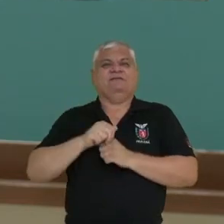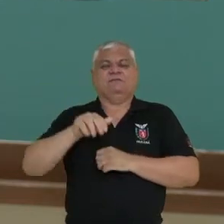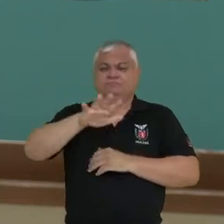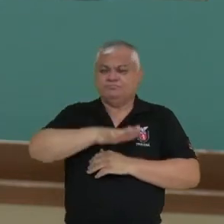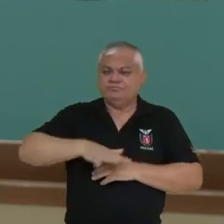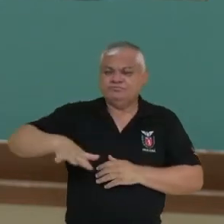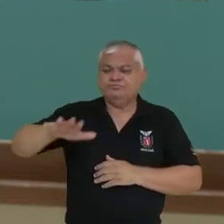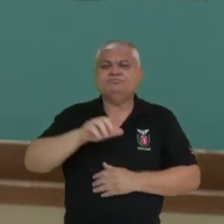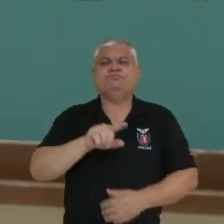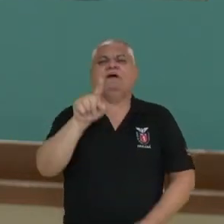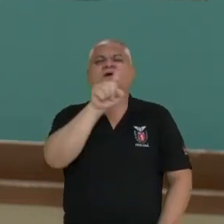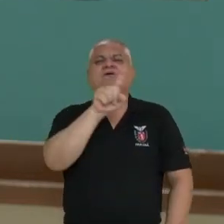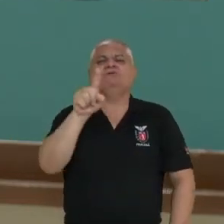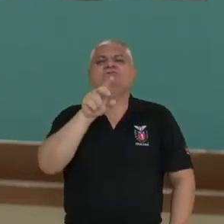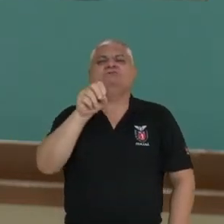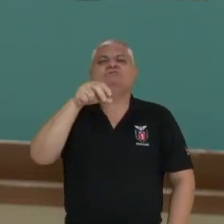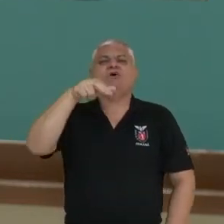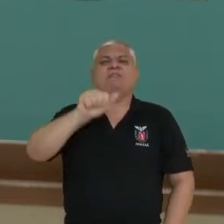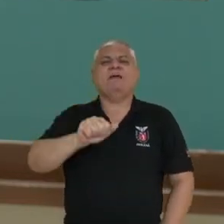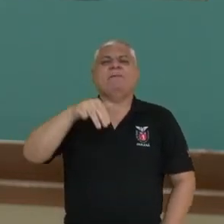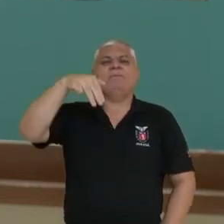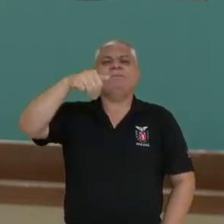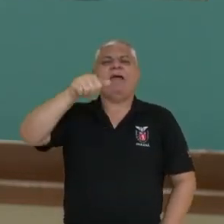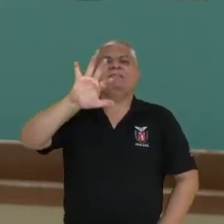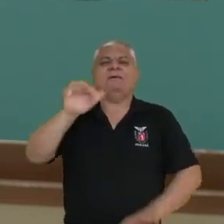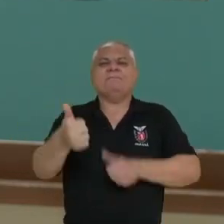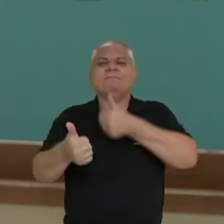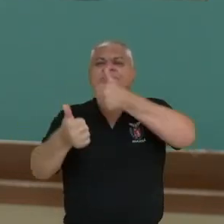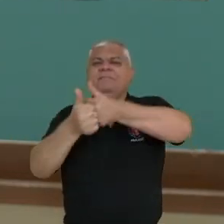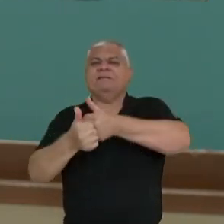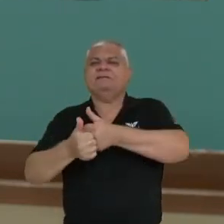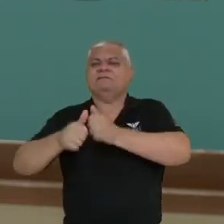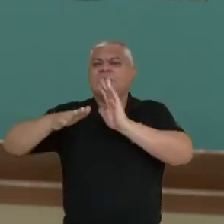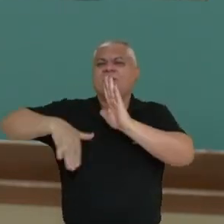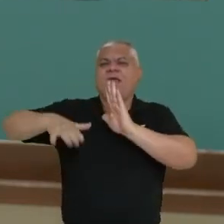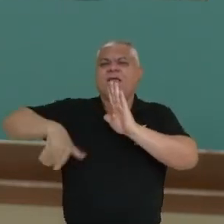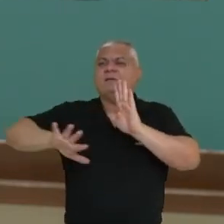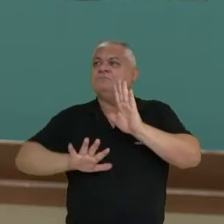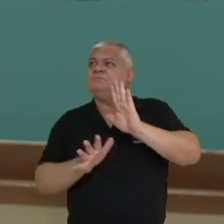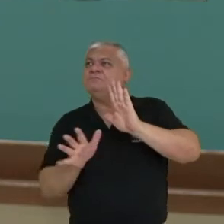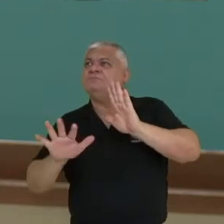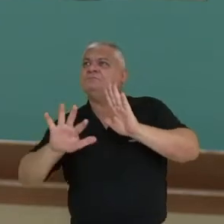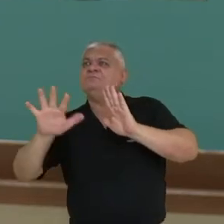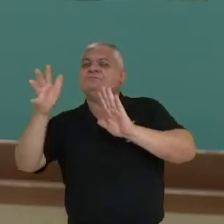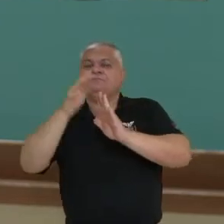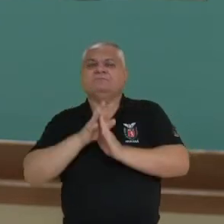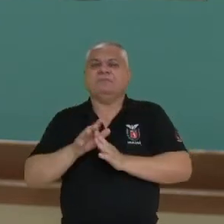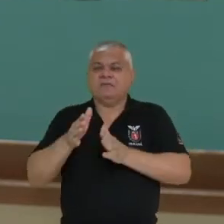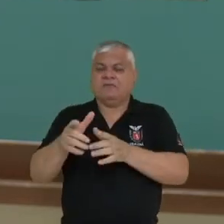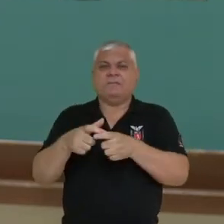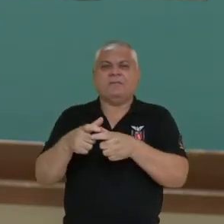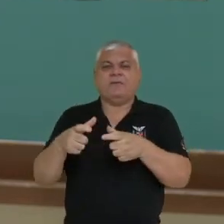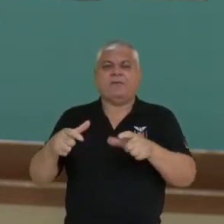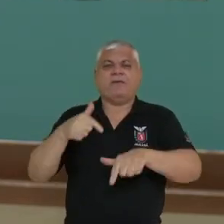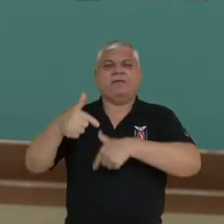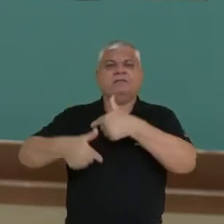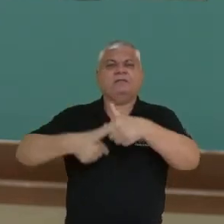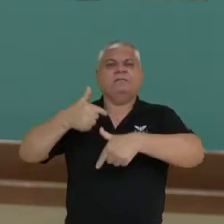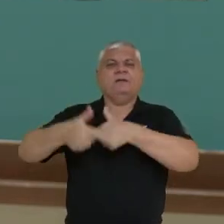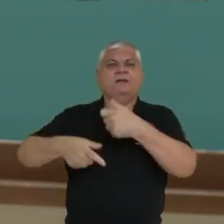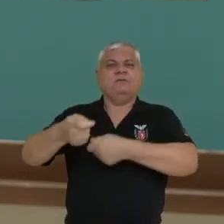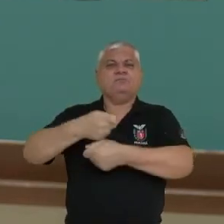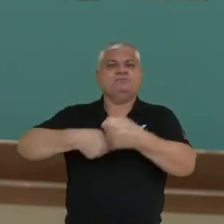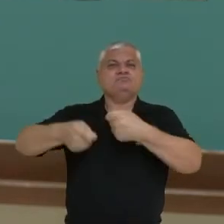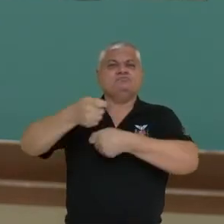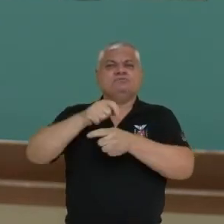Zona da Mata, próximo do litoral. e vão iniciar o desenvolvimento das atividades econômicas ali nessa porção do